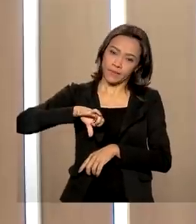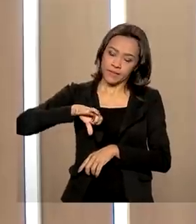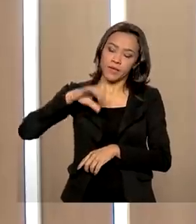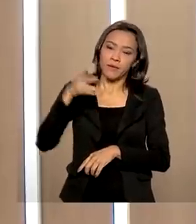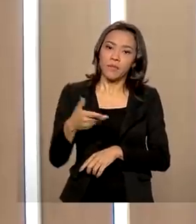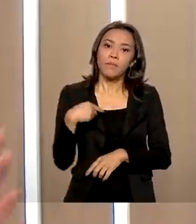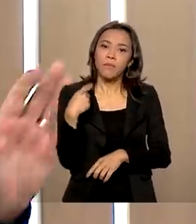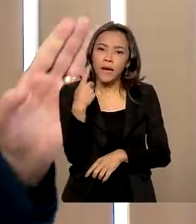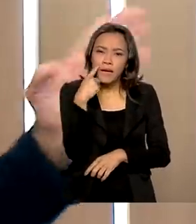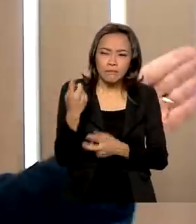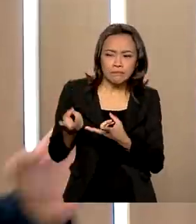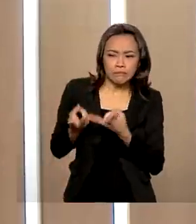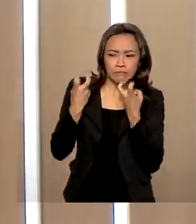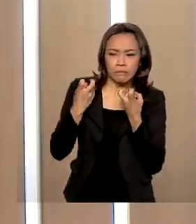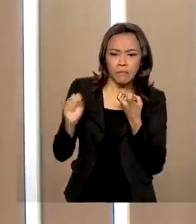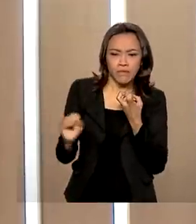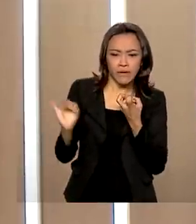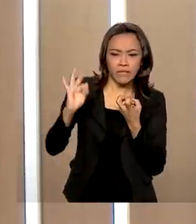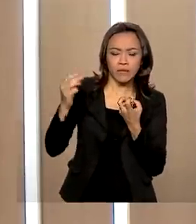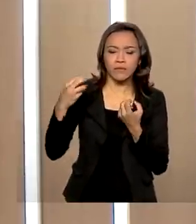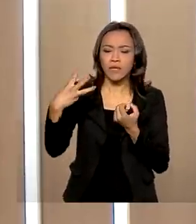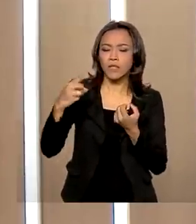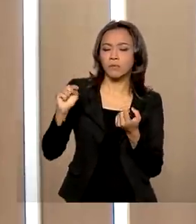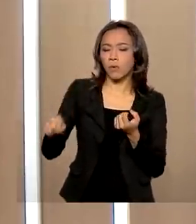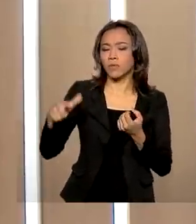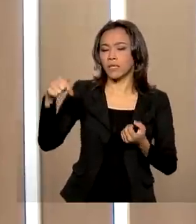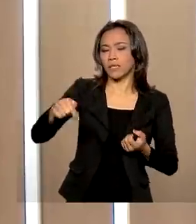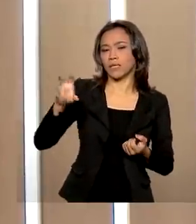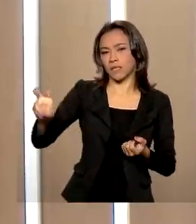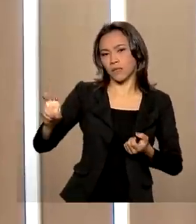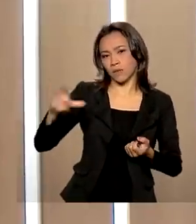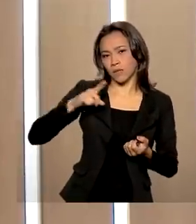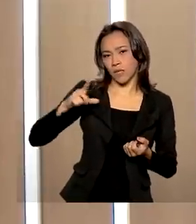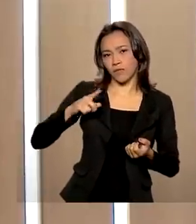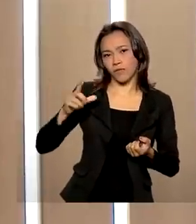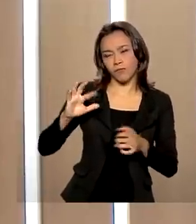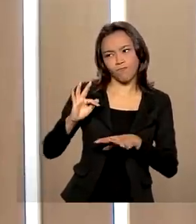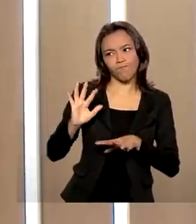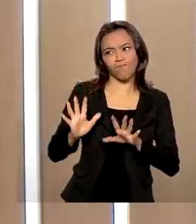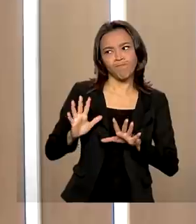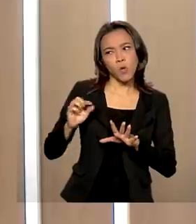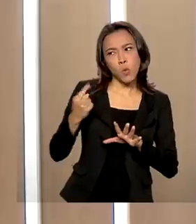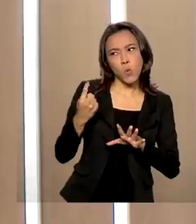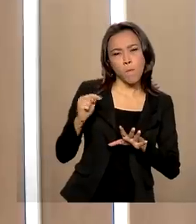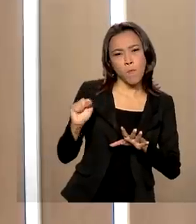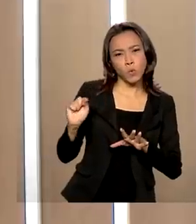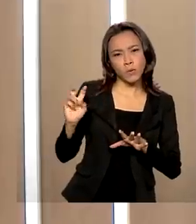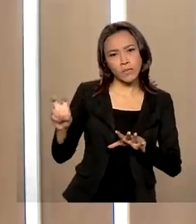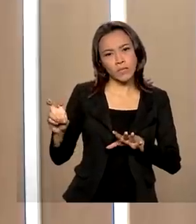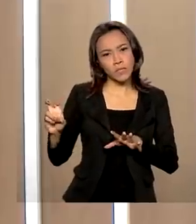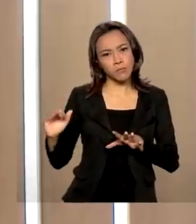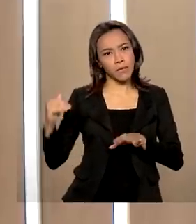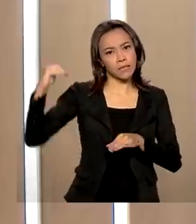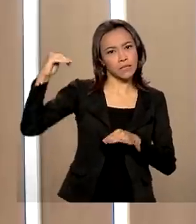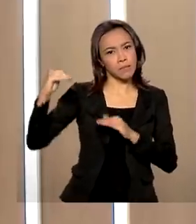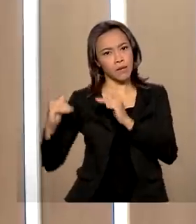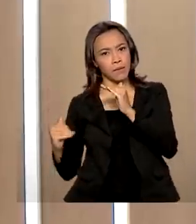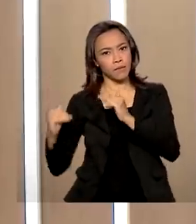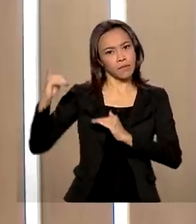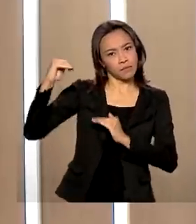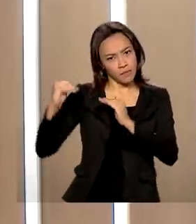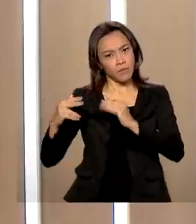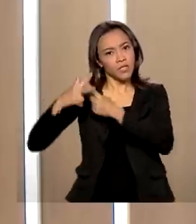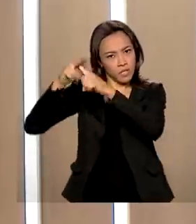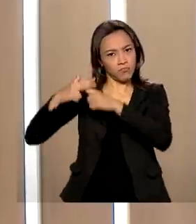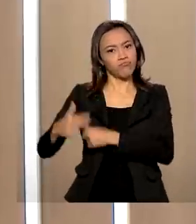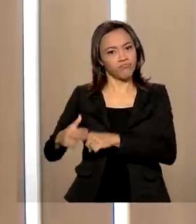inicial de uma inflação de 3,75%, com uma margem de tolerância de 1,5% para cima ou para baixo. Essa é